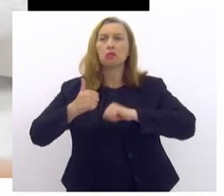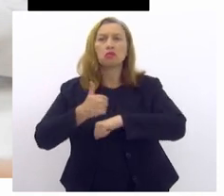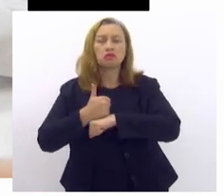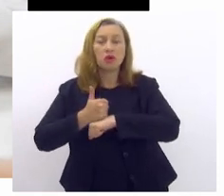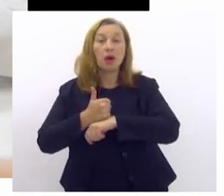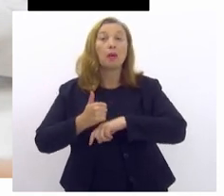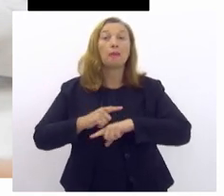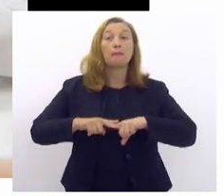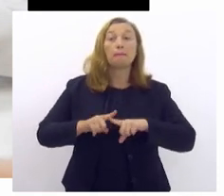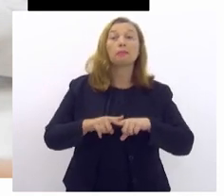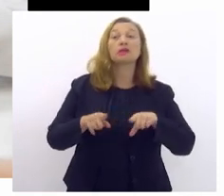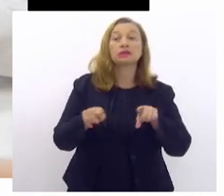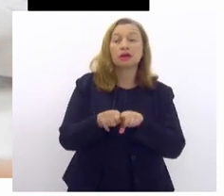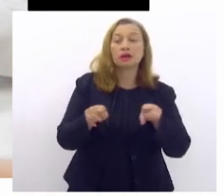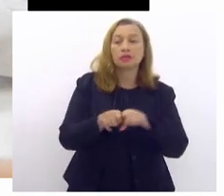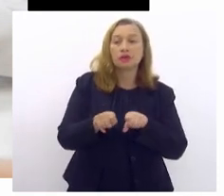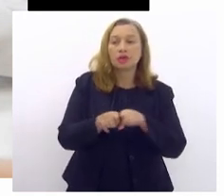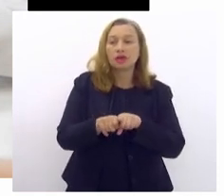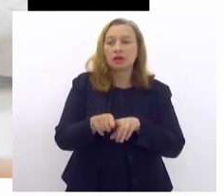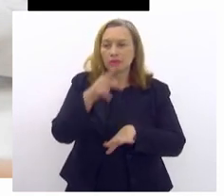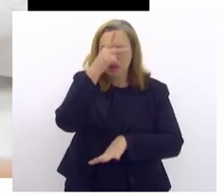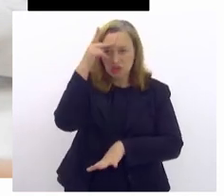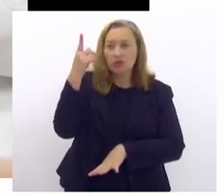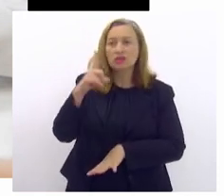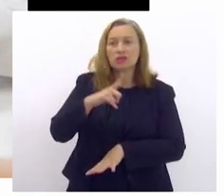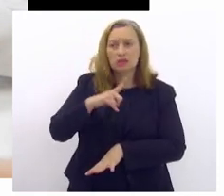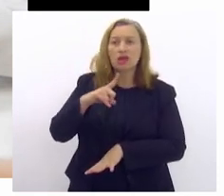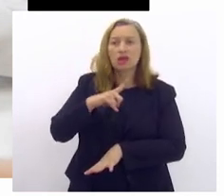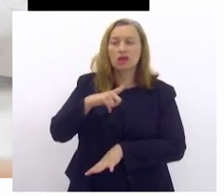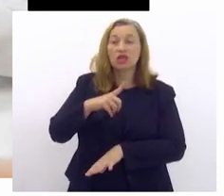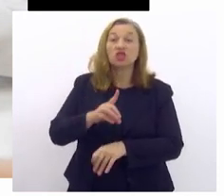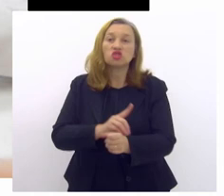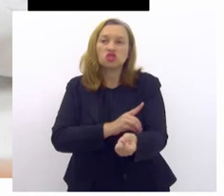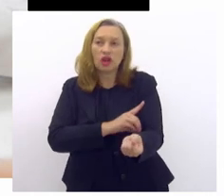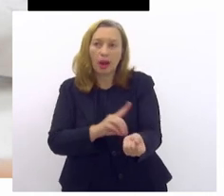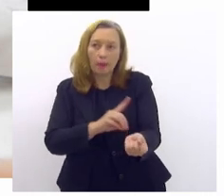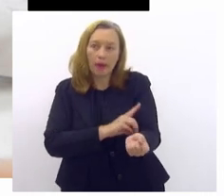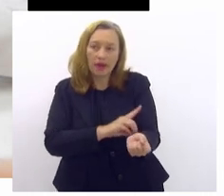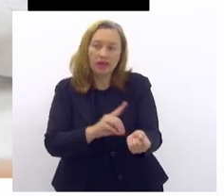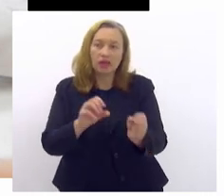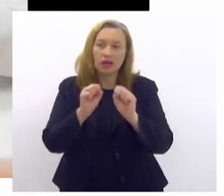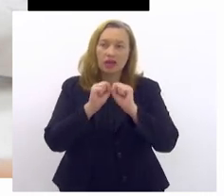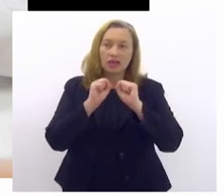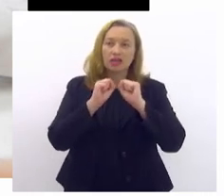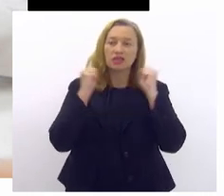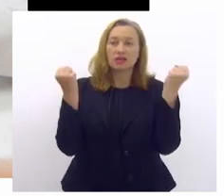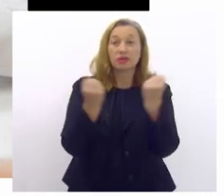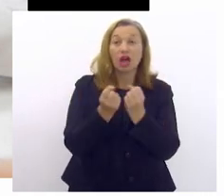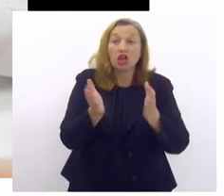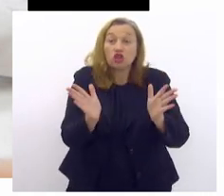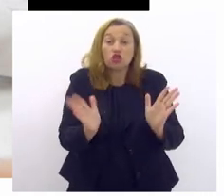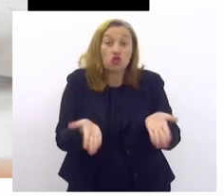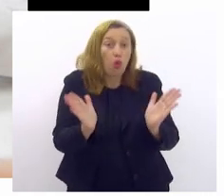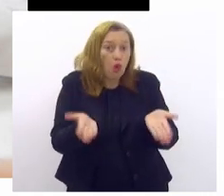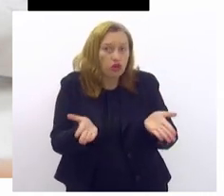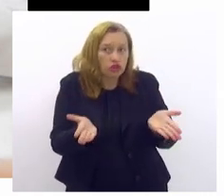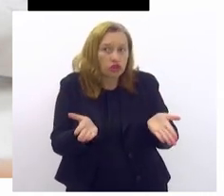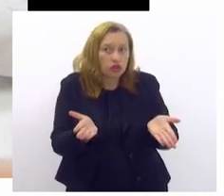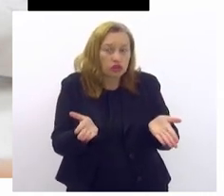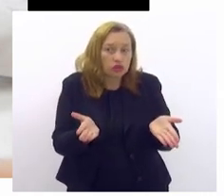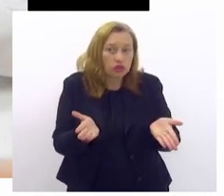para os indivíduos portadores de diabetes. Esse seminário de hoje, tanto o seminário de hoje